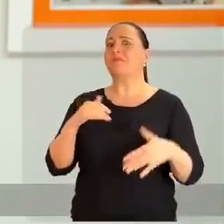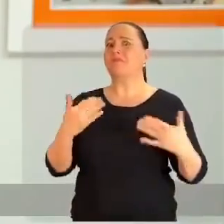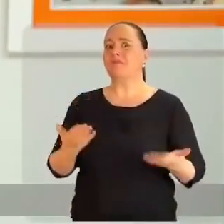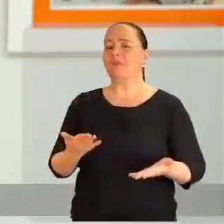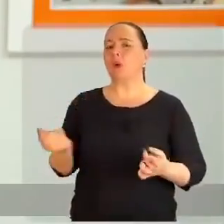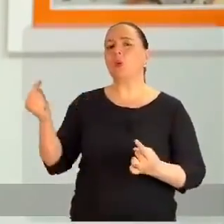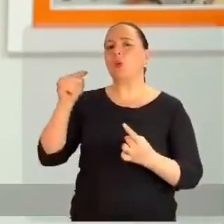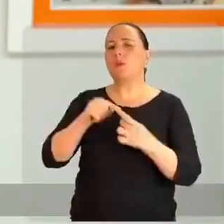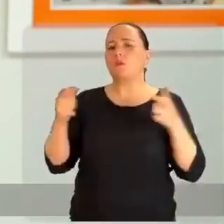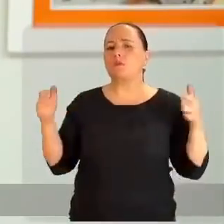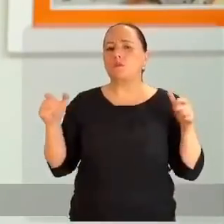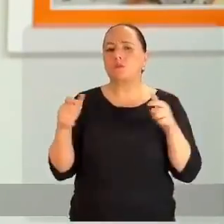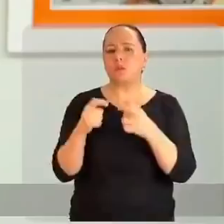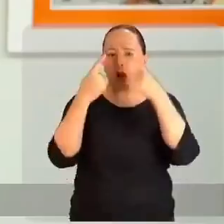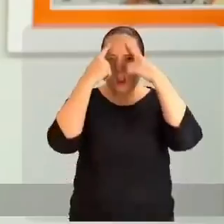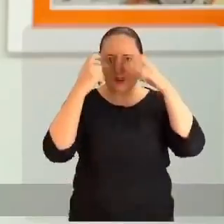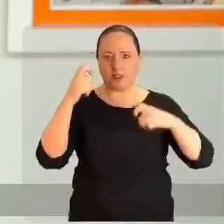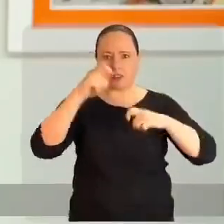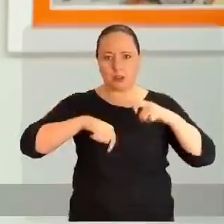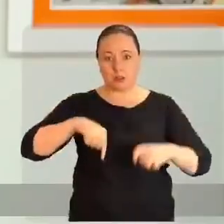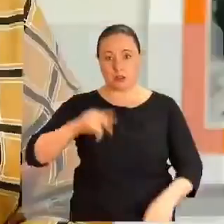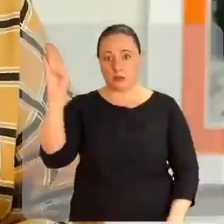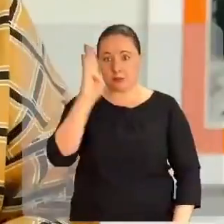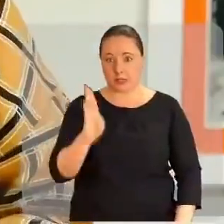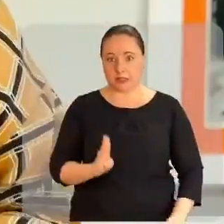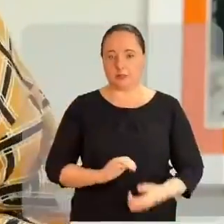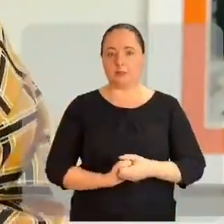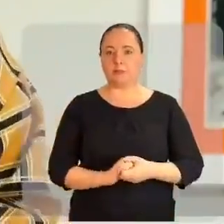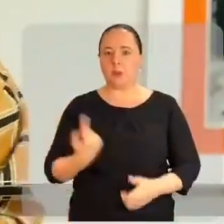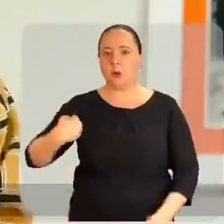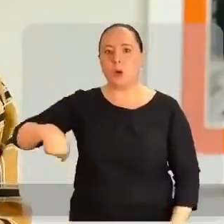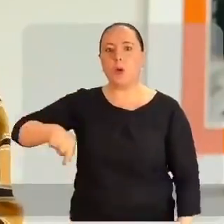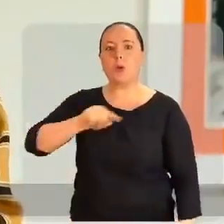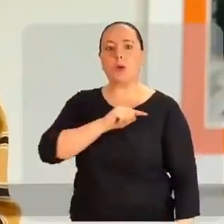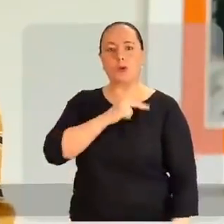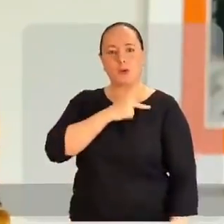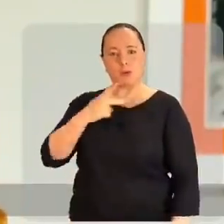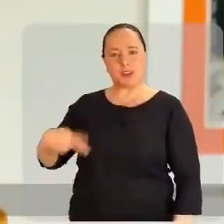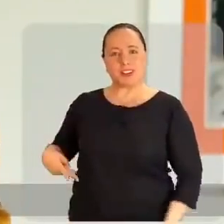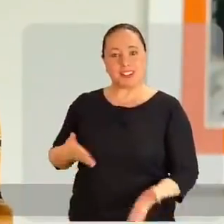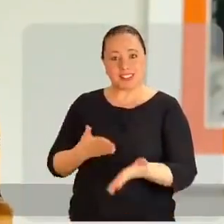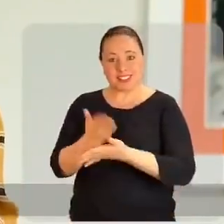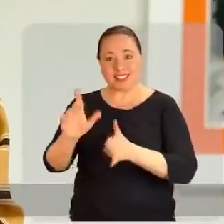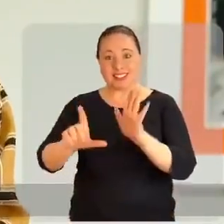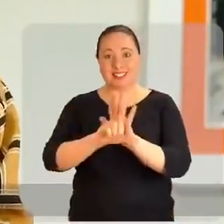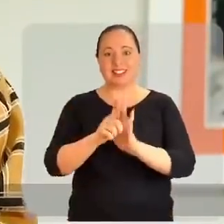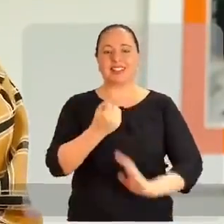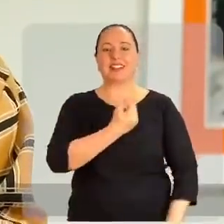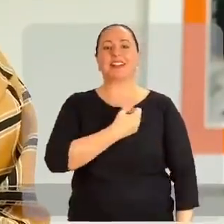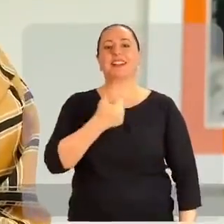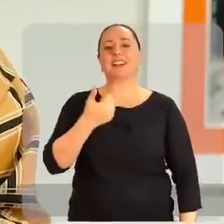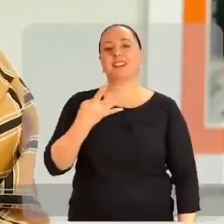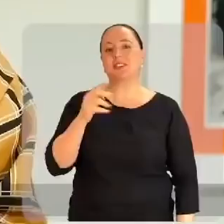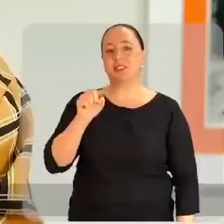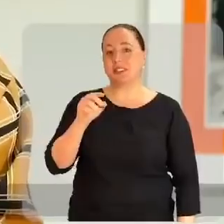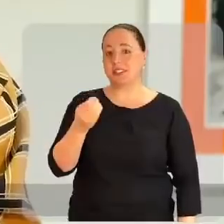para erradicar a violência sexual no Brasil. O nosso presidente sancionou a lei 14